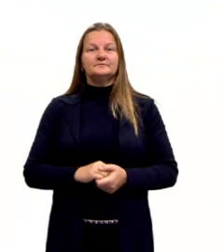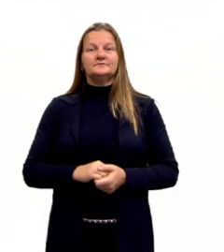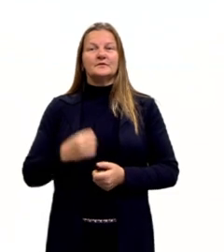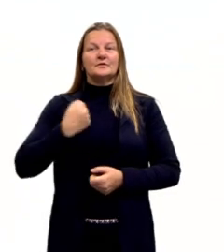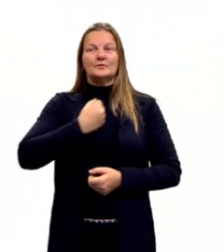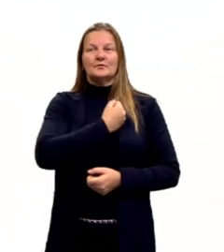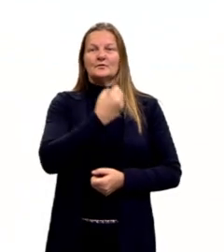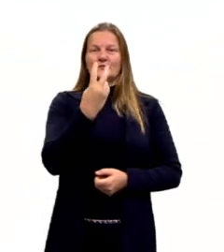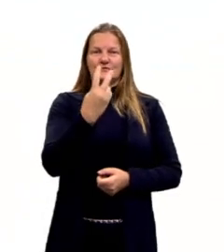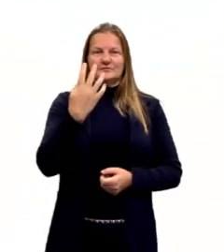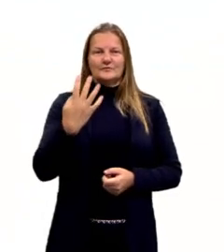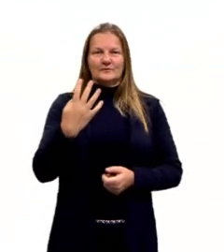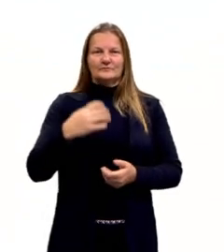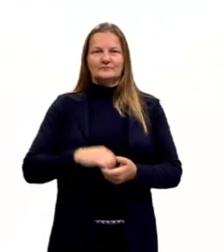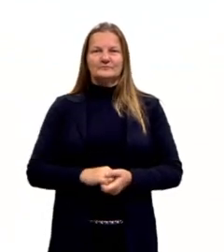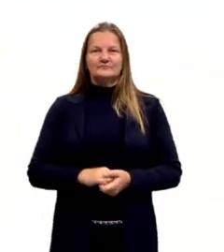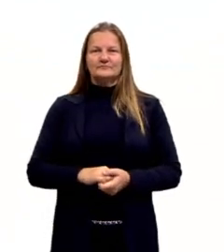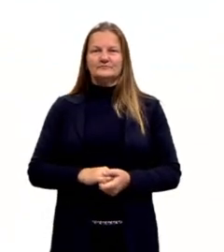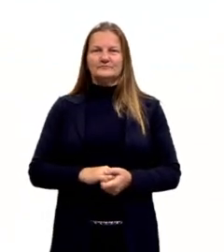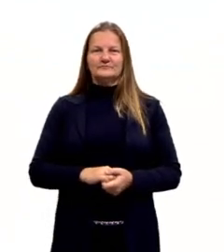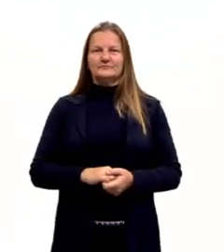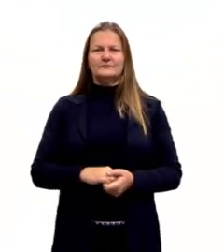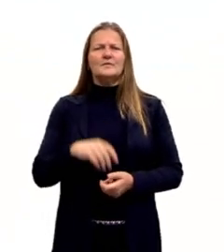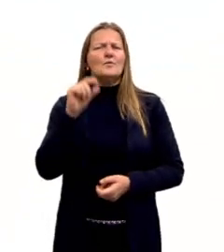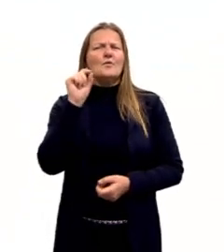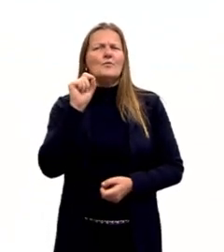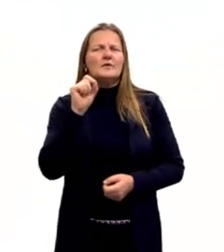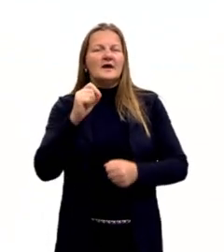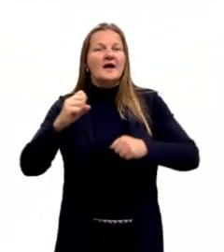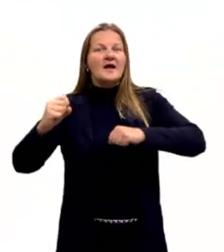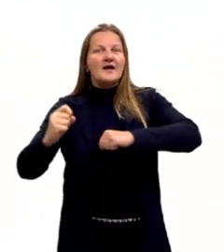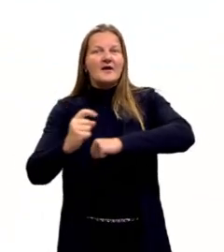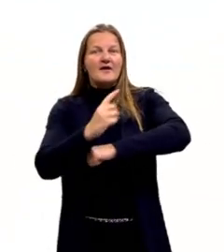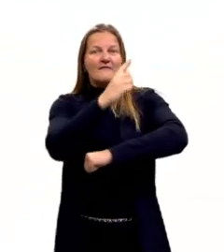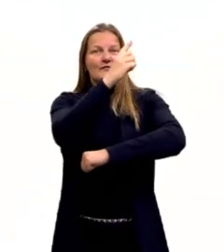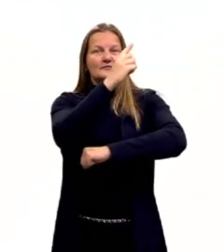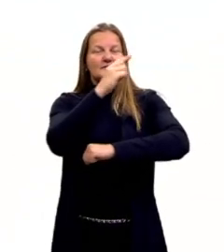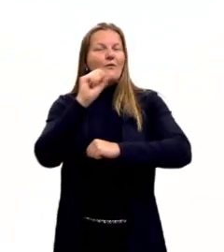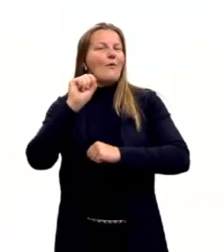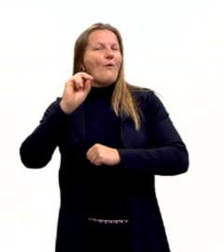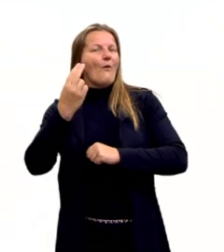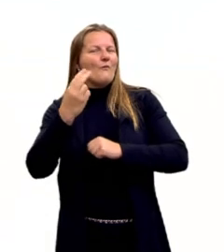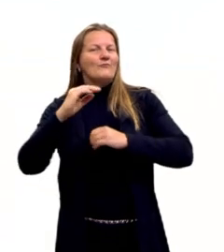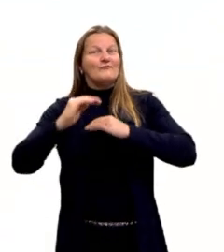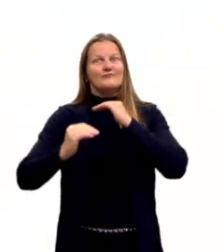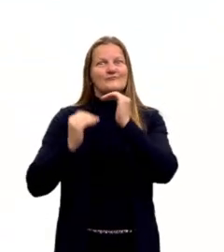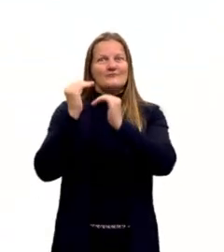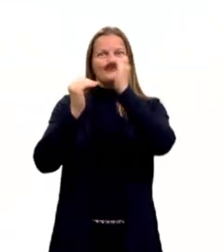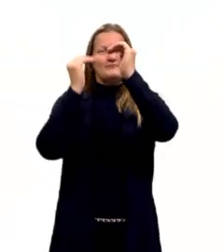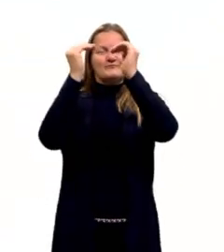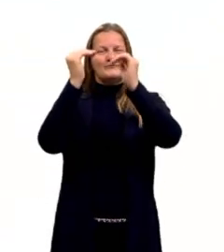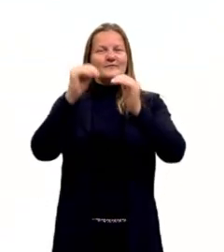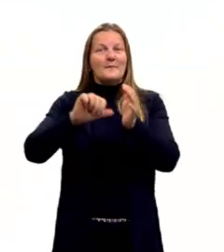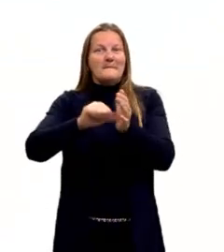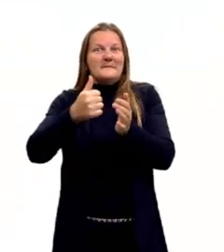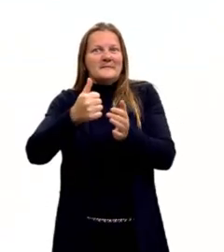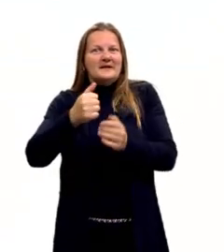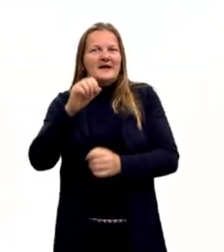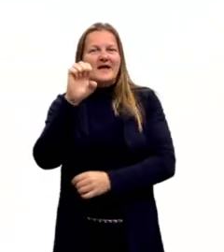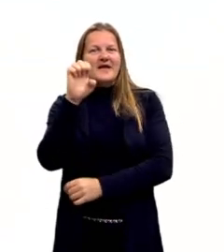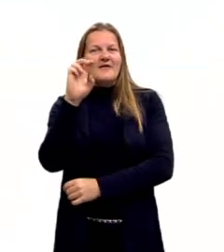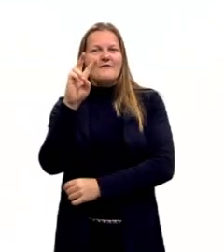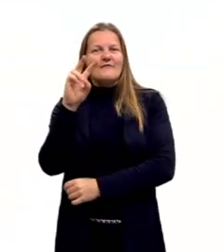número 24. O que é evolução? Hoje é a nossa primeira aula sobre